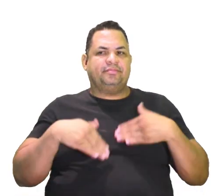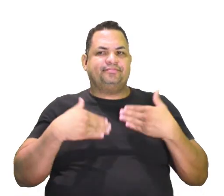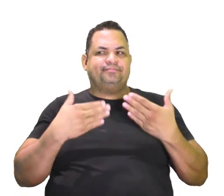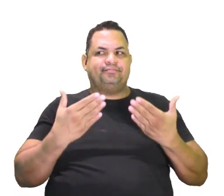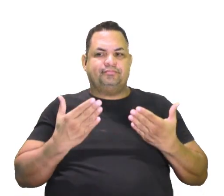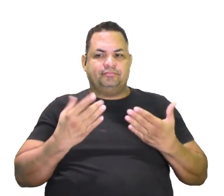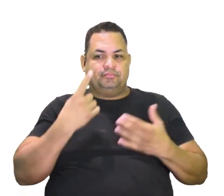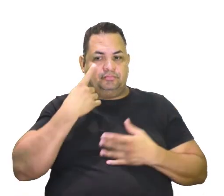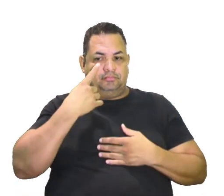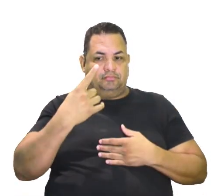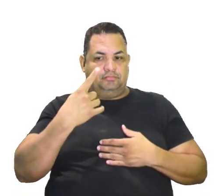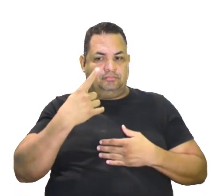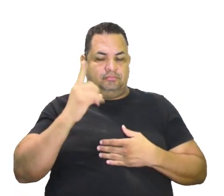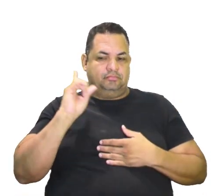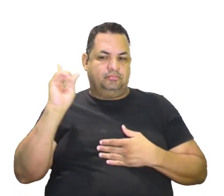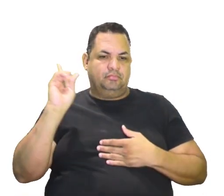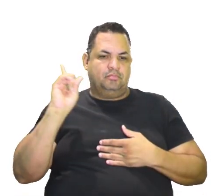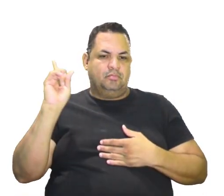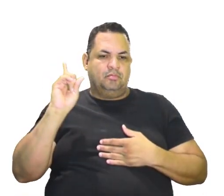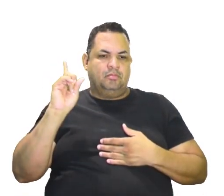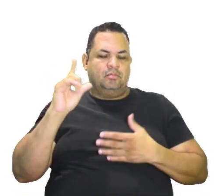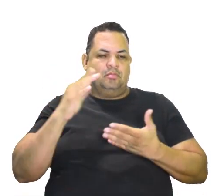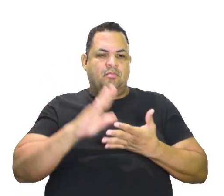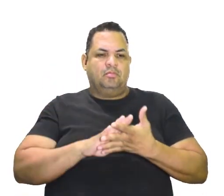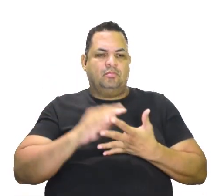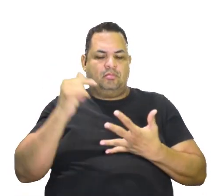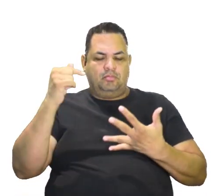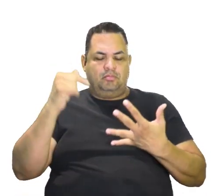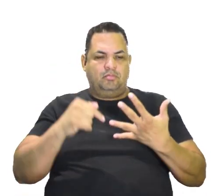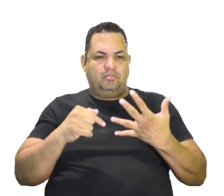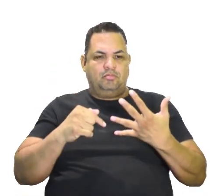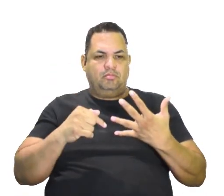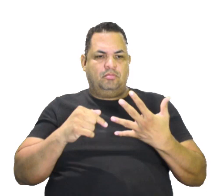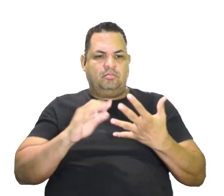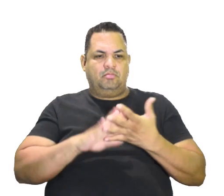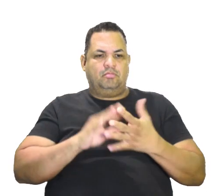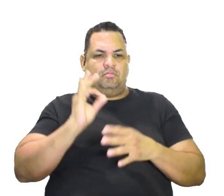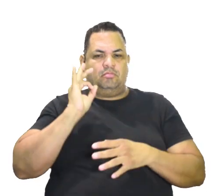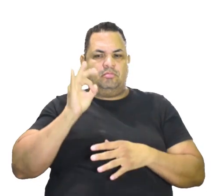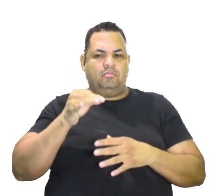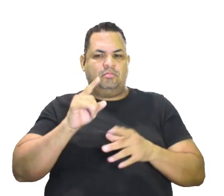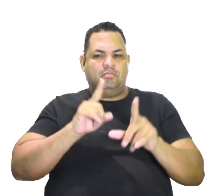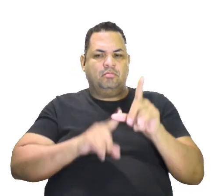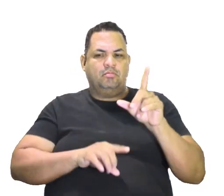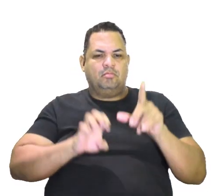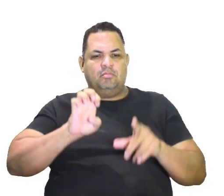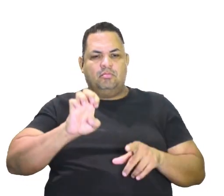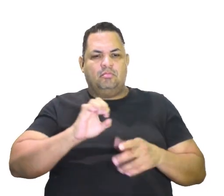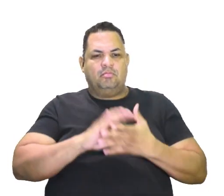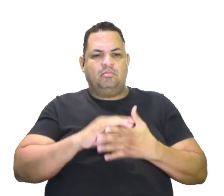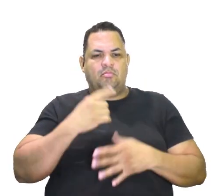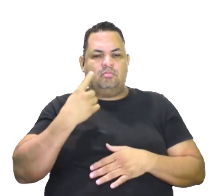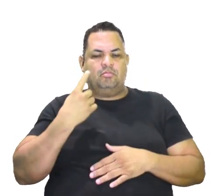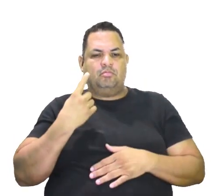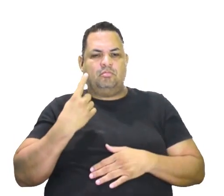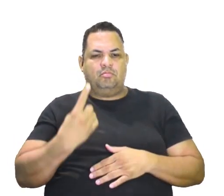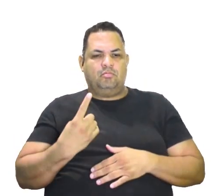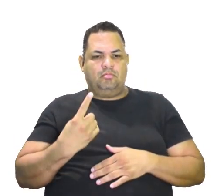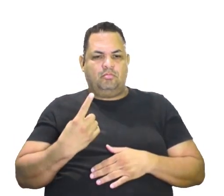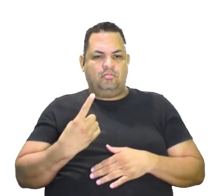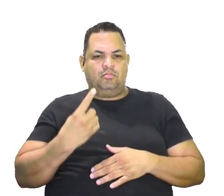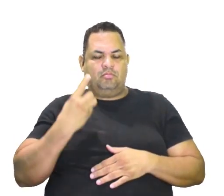vamos ver aí, nós vamos ver aí que a alternativa correta é a letra E com